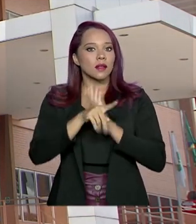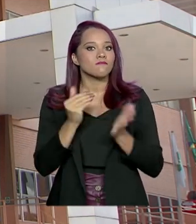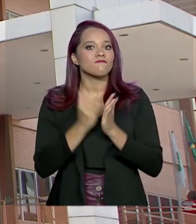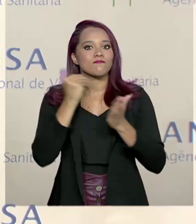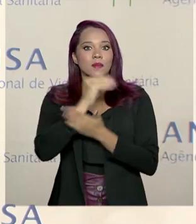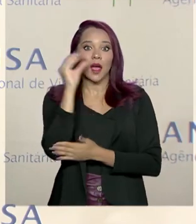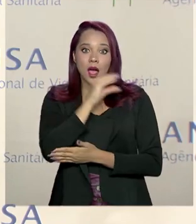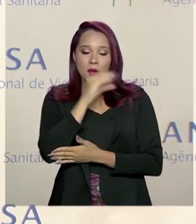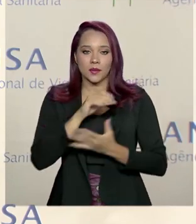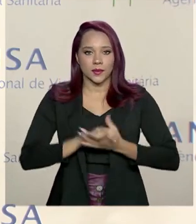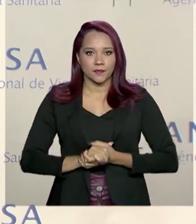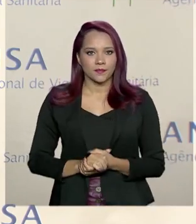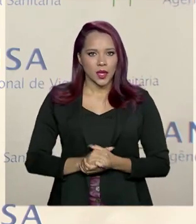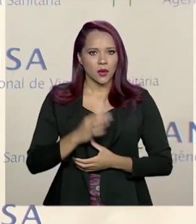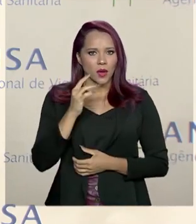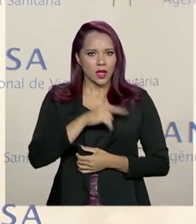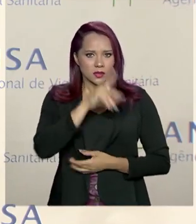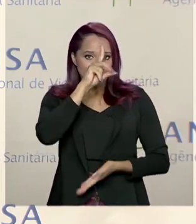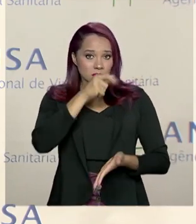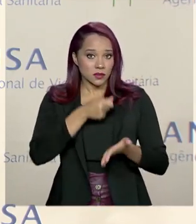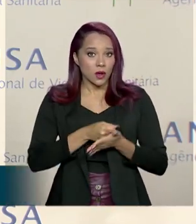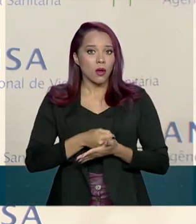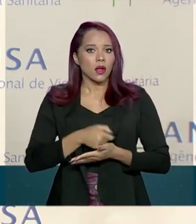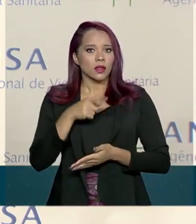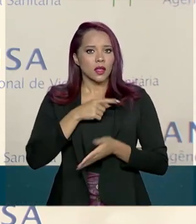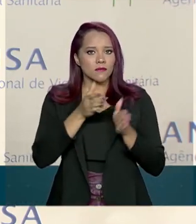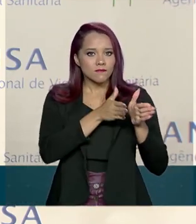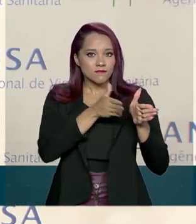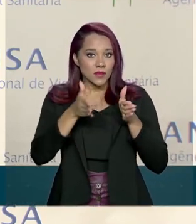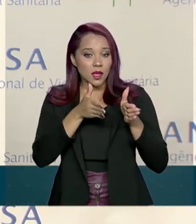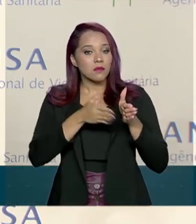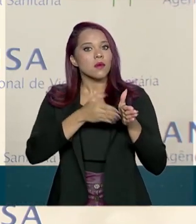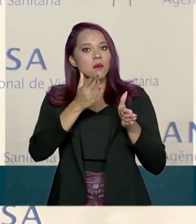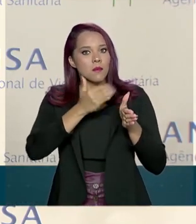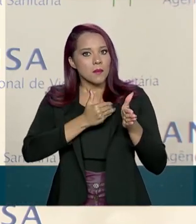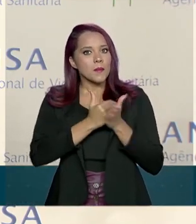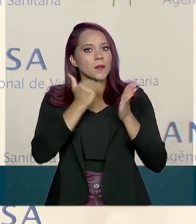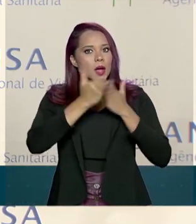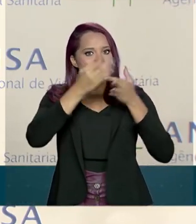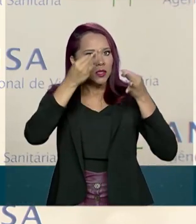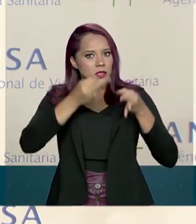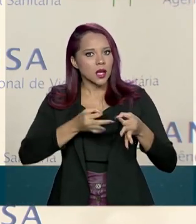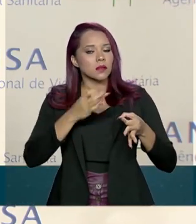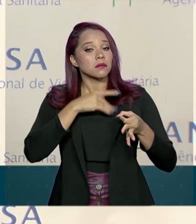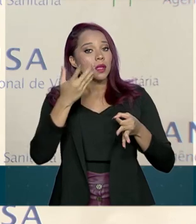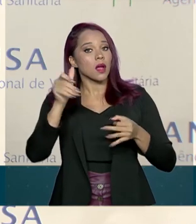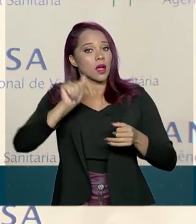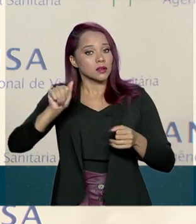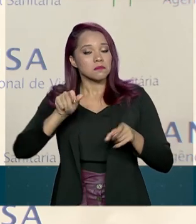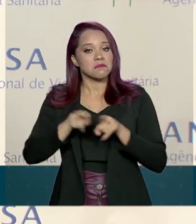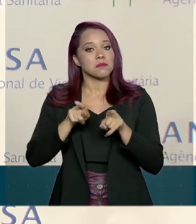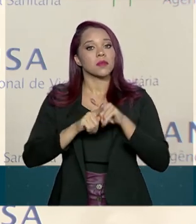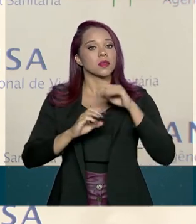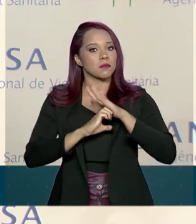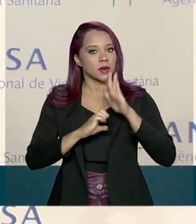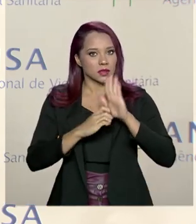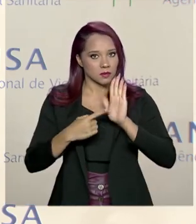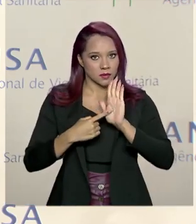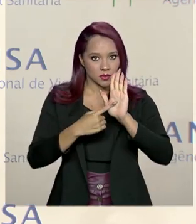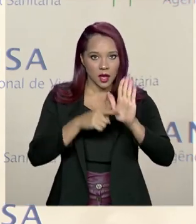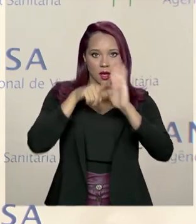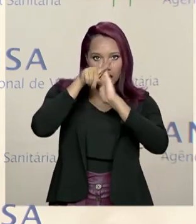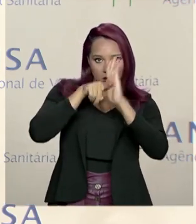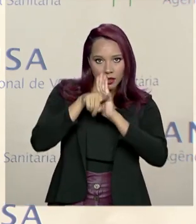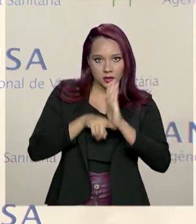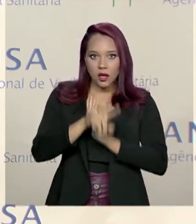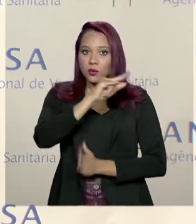rápidas. Essa resolução, ela traz prazos mais céleres, tanto para a agência quanto para a empresa apresentarem e analisarem